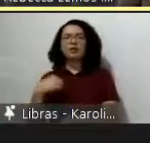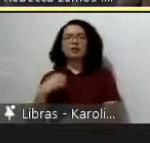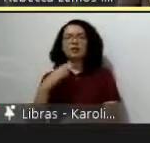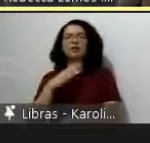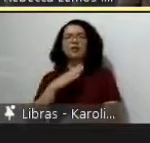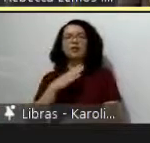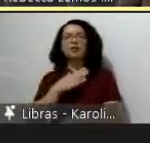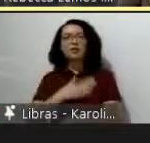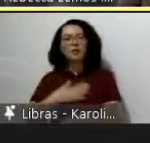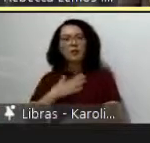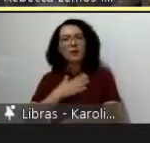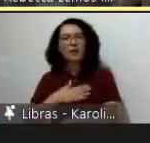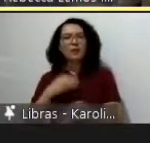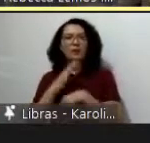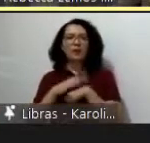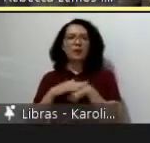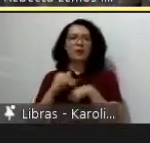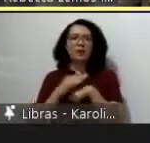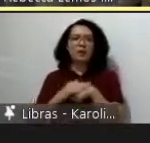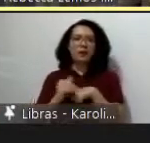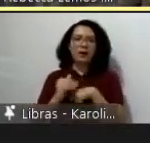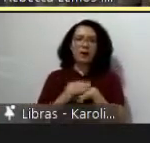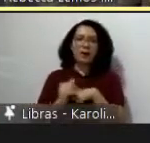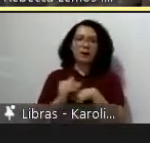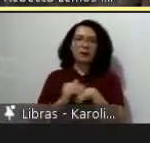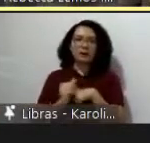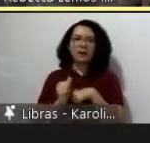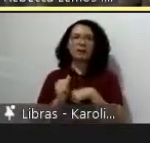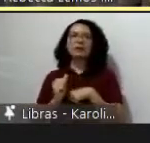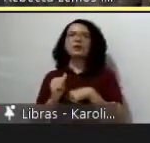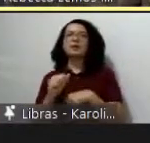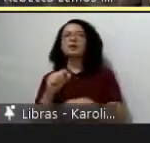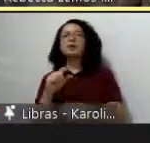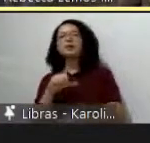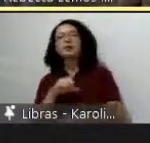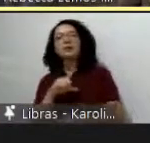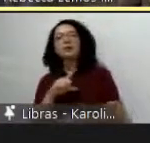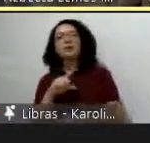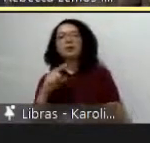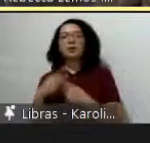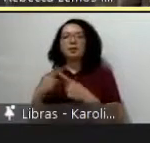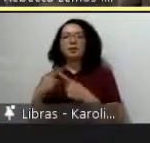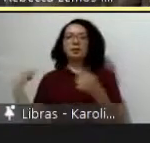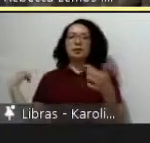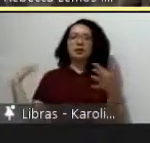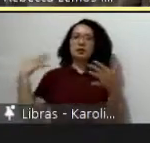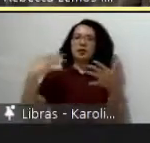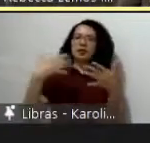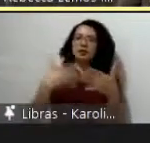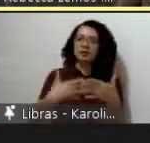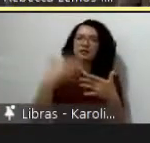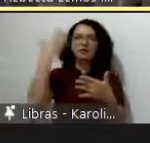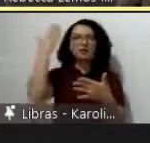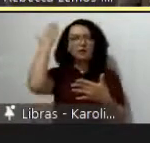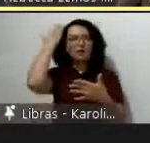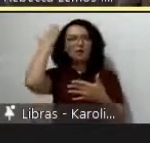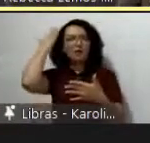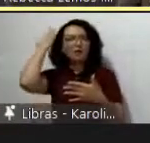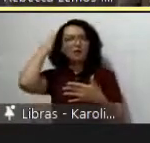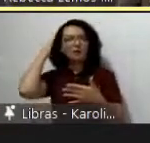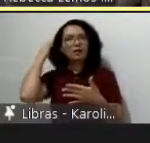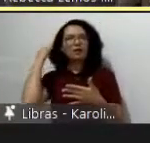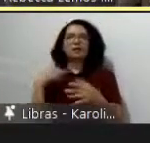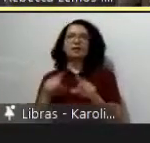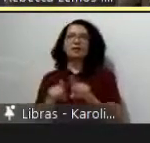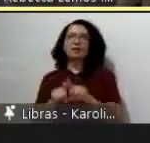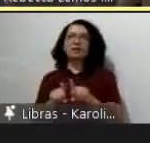segundo país isso marca muito a minha trajetória acadêmica porque até hoje tenho colegas e trabalho muito a partir da